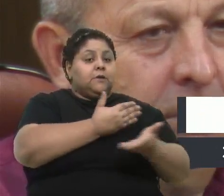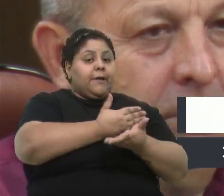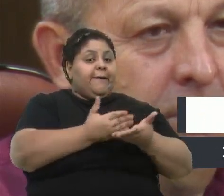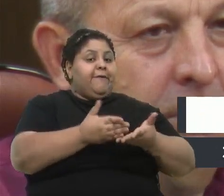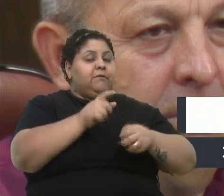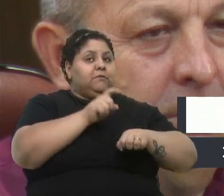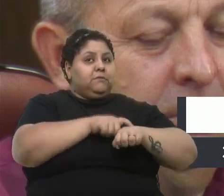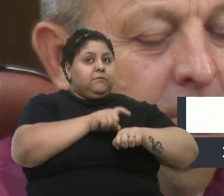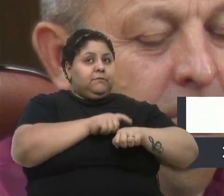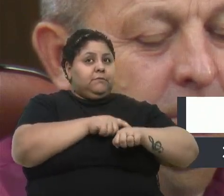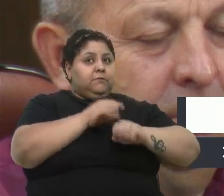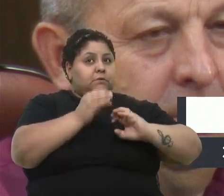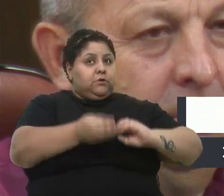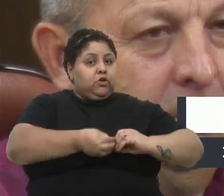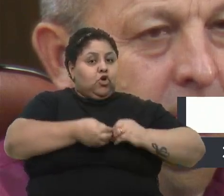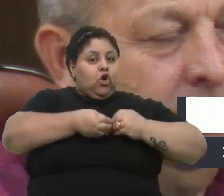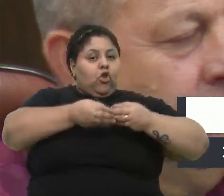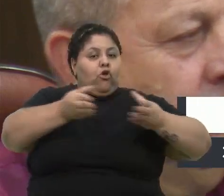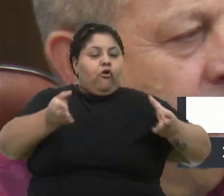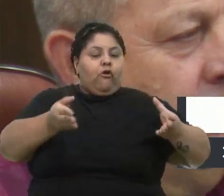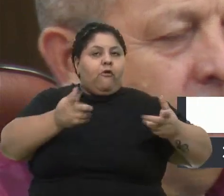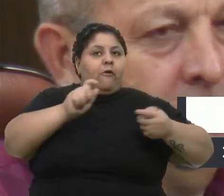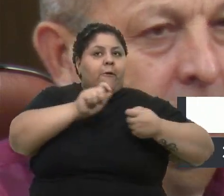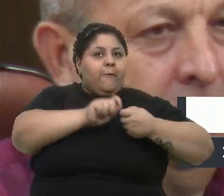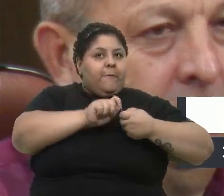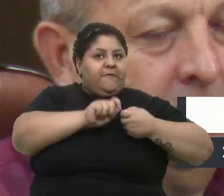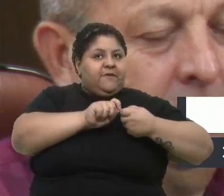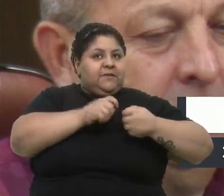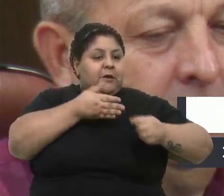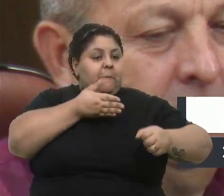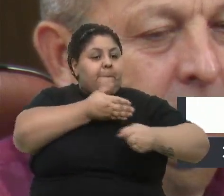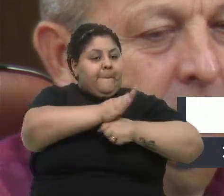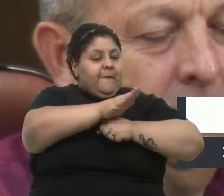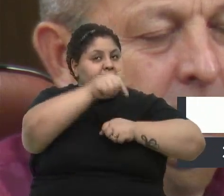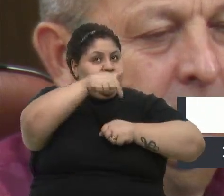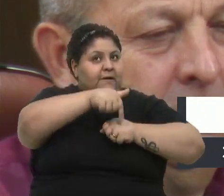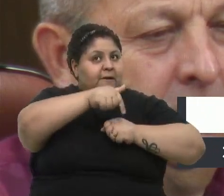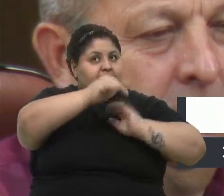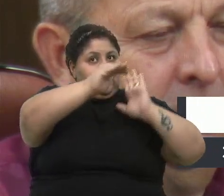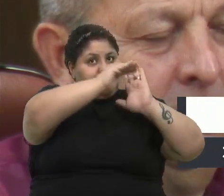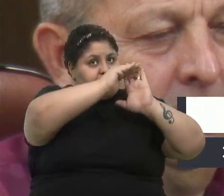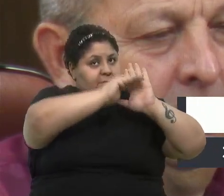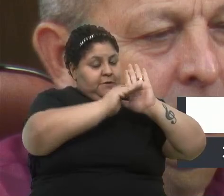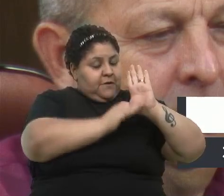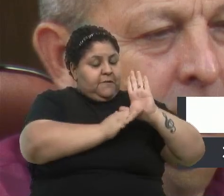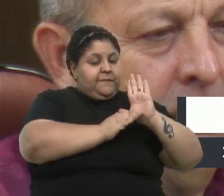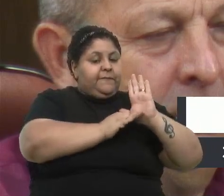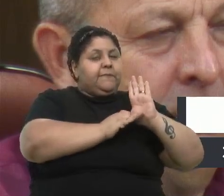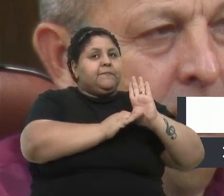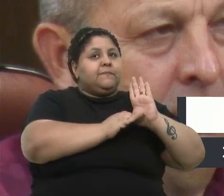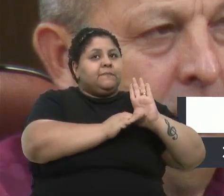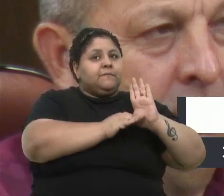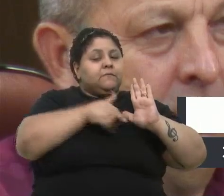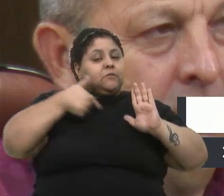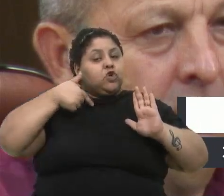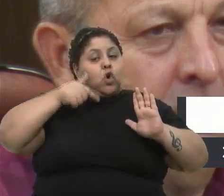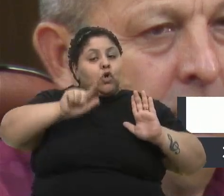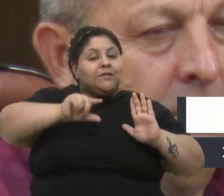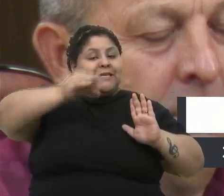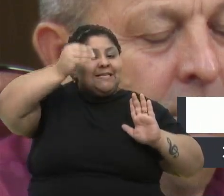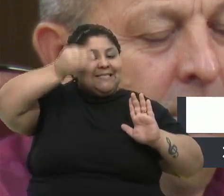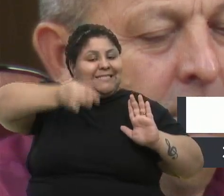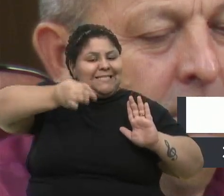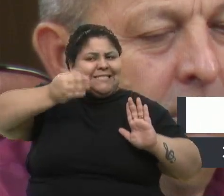momento que se colocam à disposição para fazer parte deste programa Vereador por um Dia, consegue, de fato,